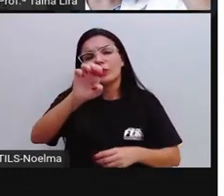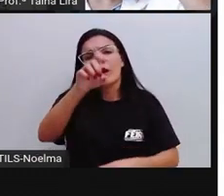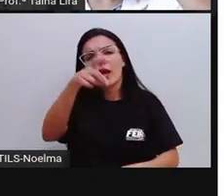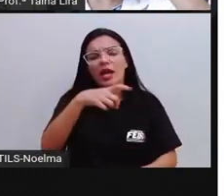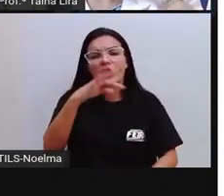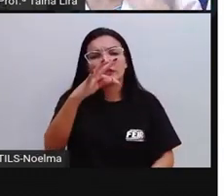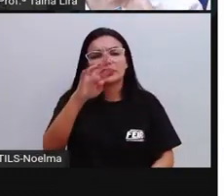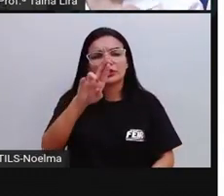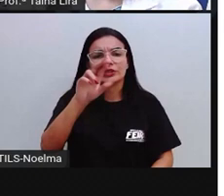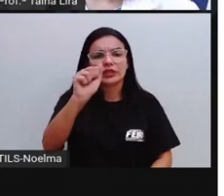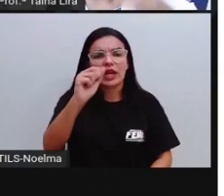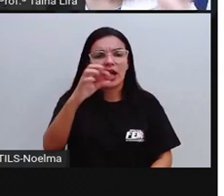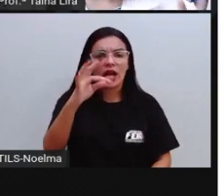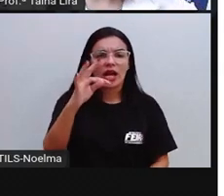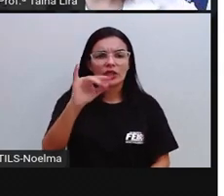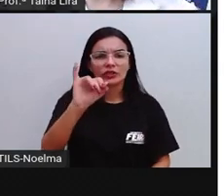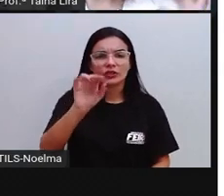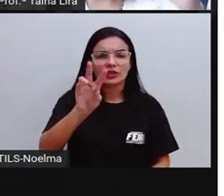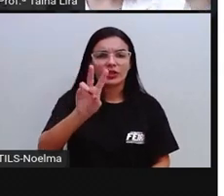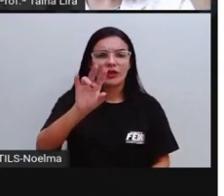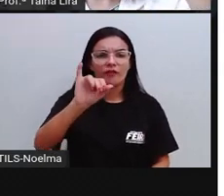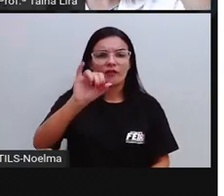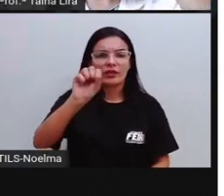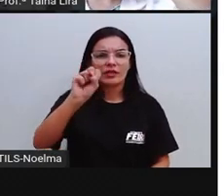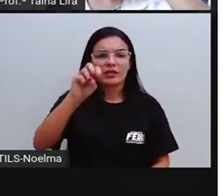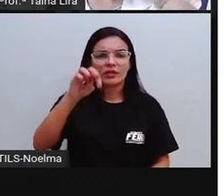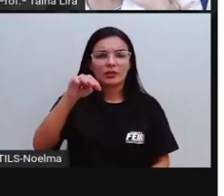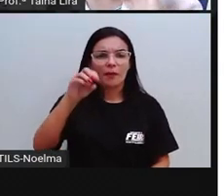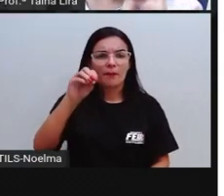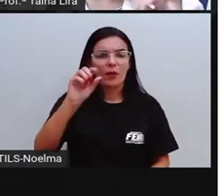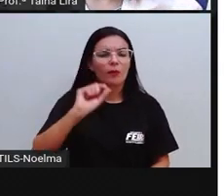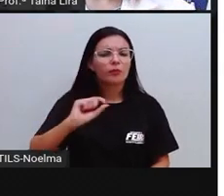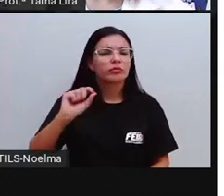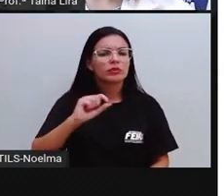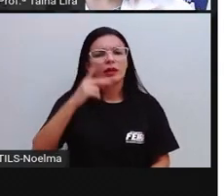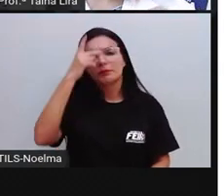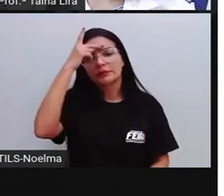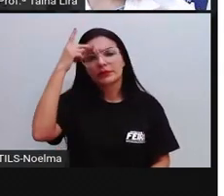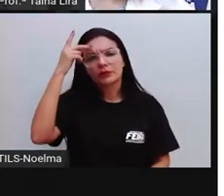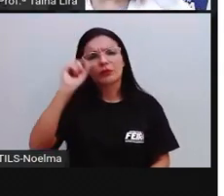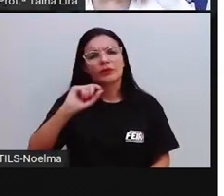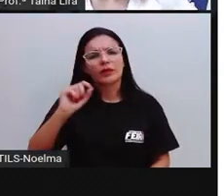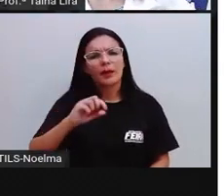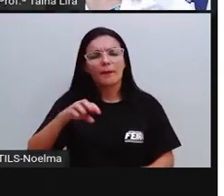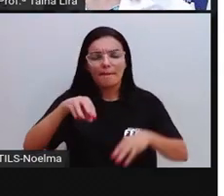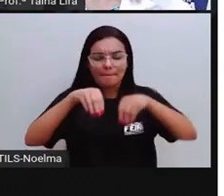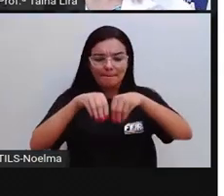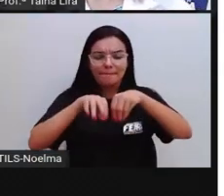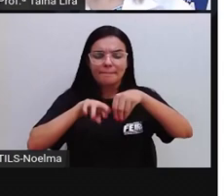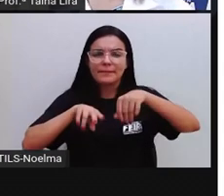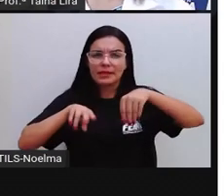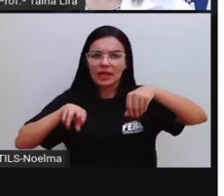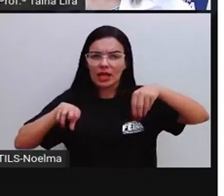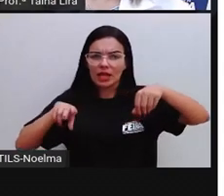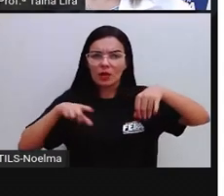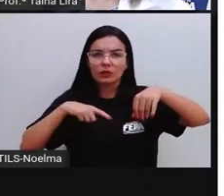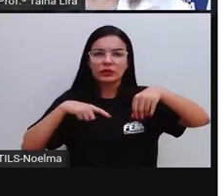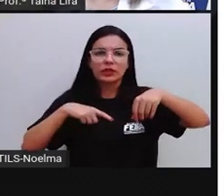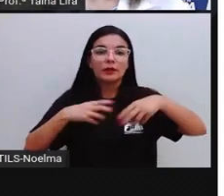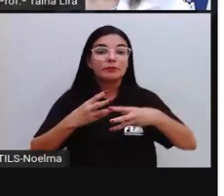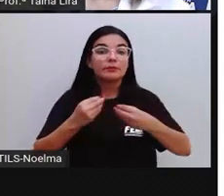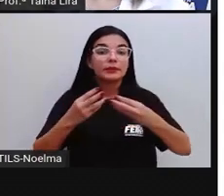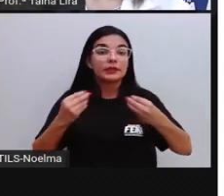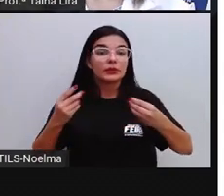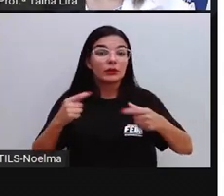Então, vamos ver separadamente aí, tá? No extrativismo mineral, nós temos aí vários,